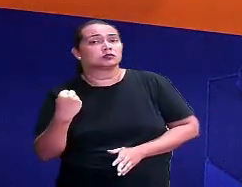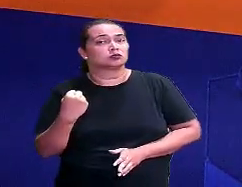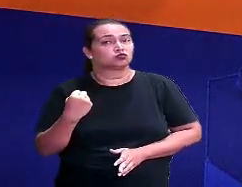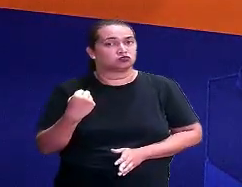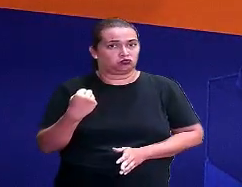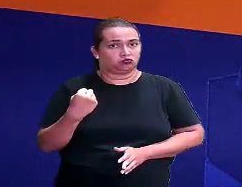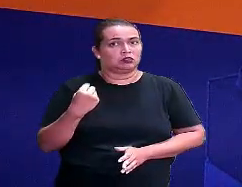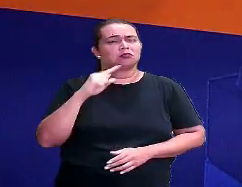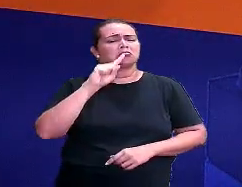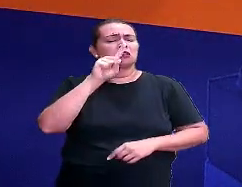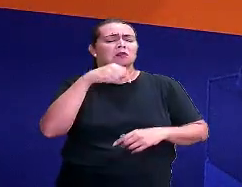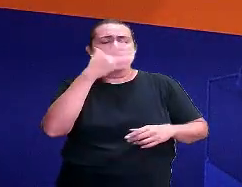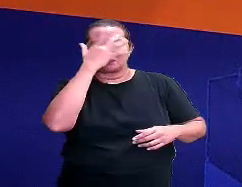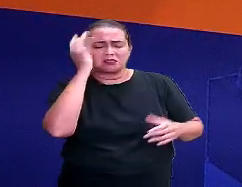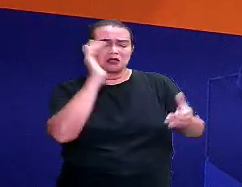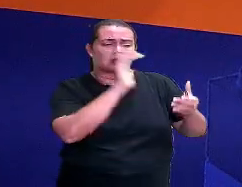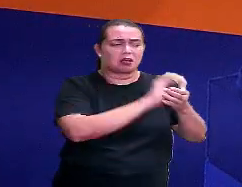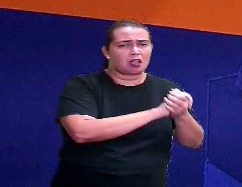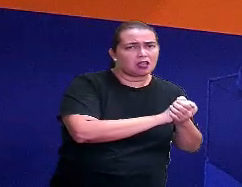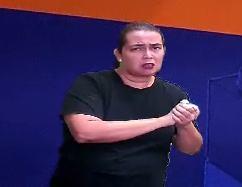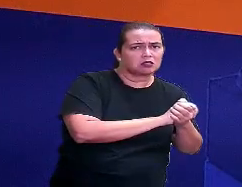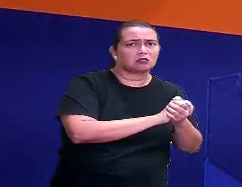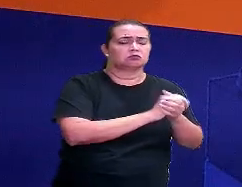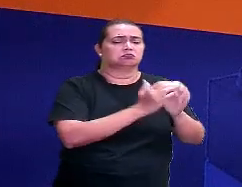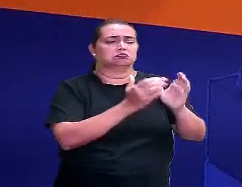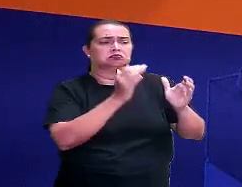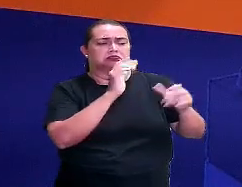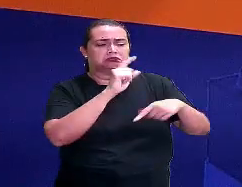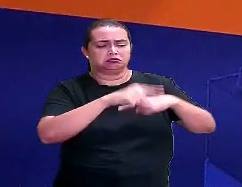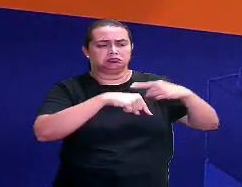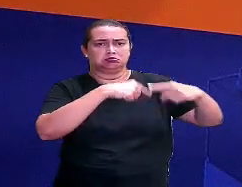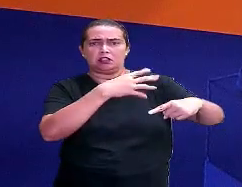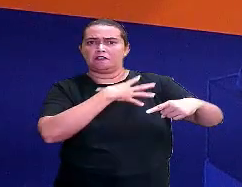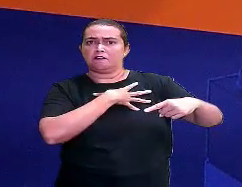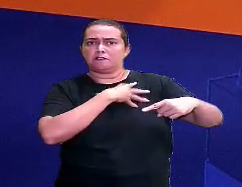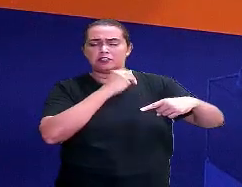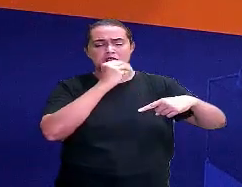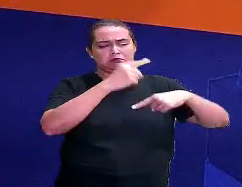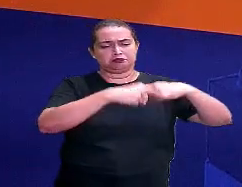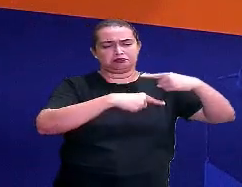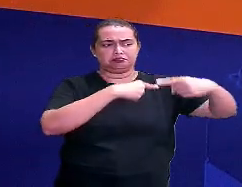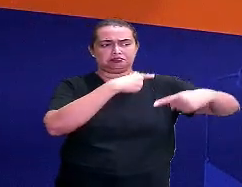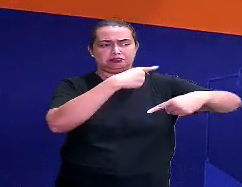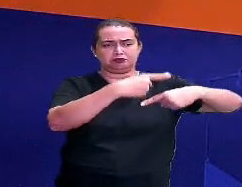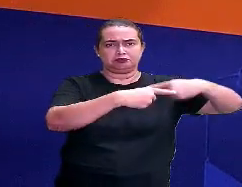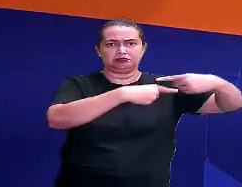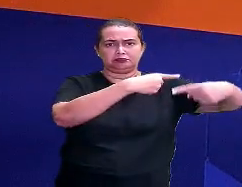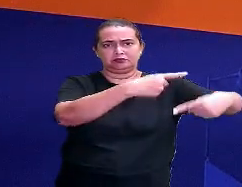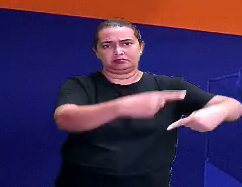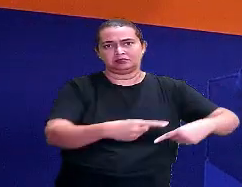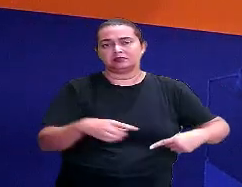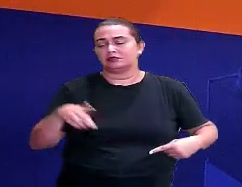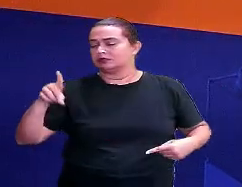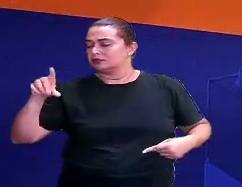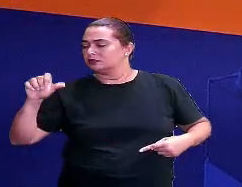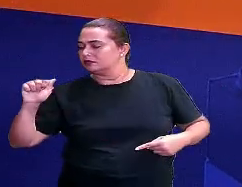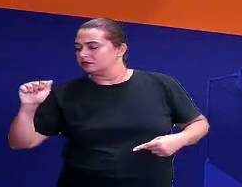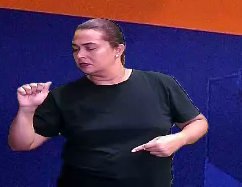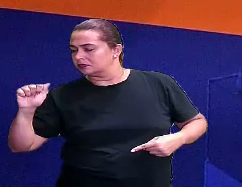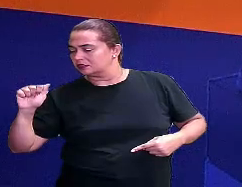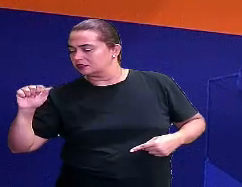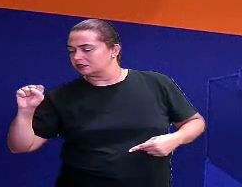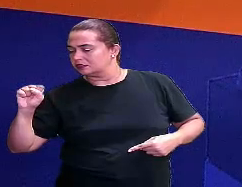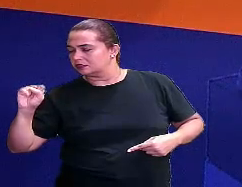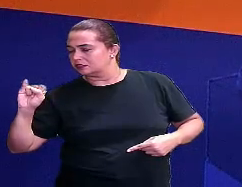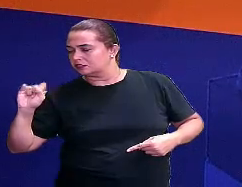pessoas foram se casando, foram tendo filhos. E esses filhos foram recebendo esse sobrenome. Então, da Silva, ou Silva, vem